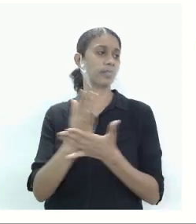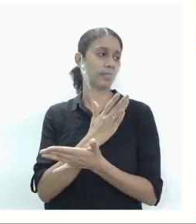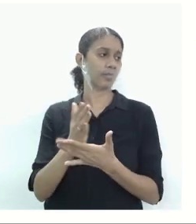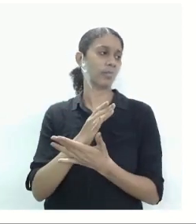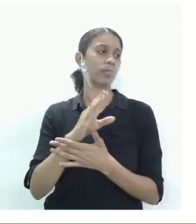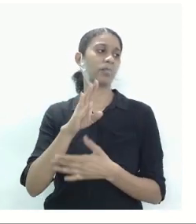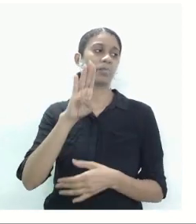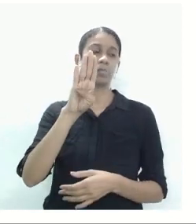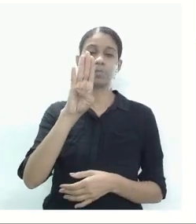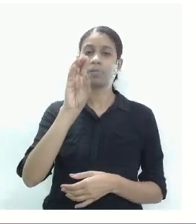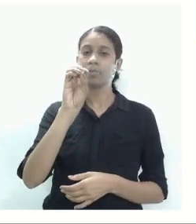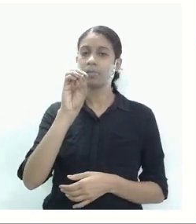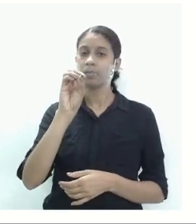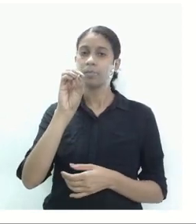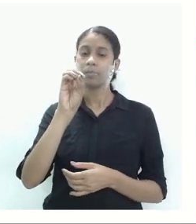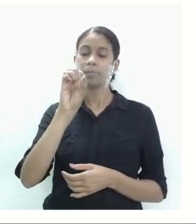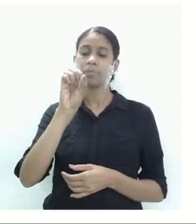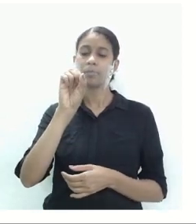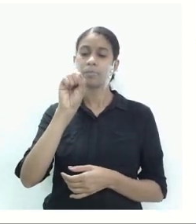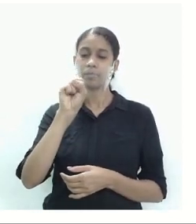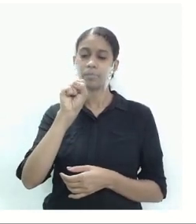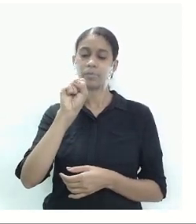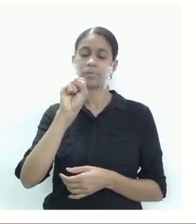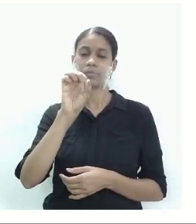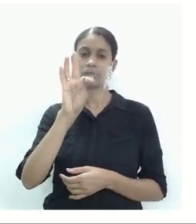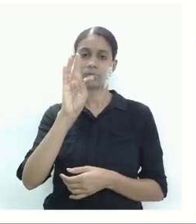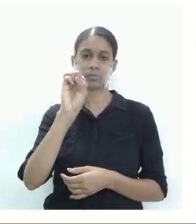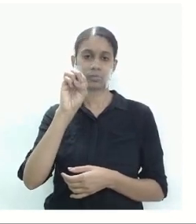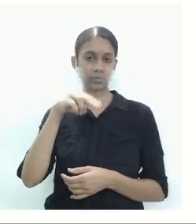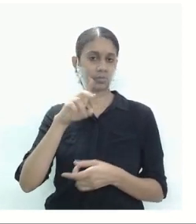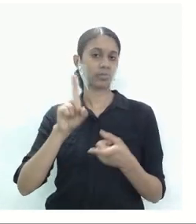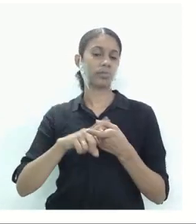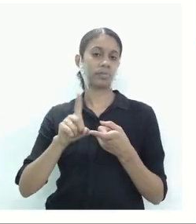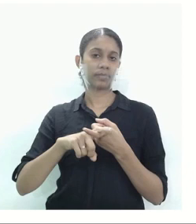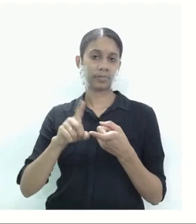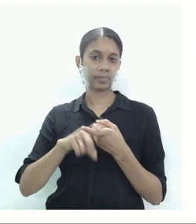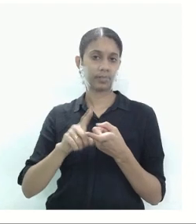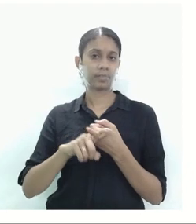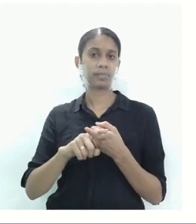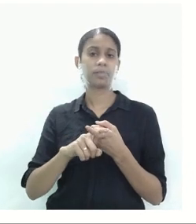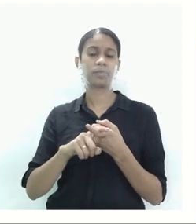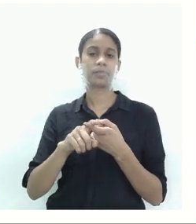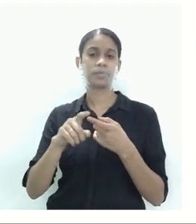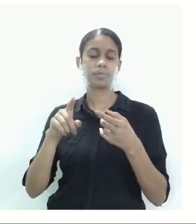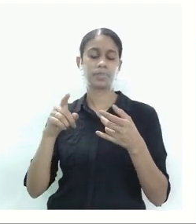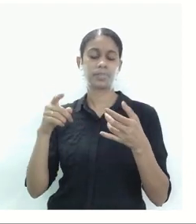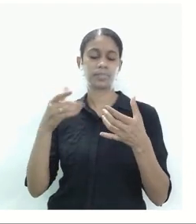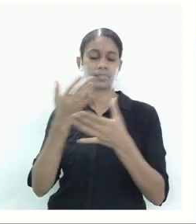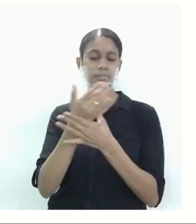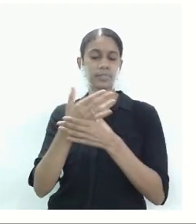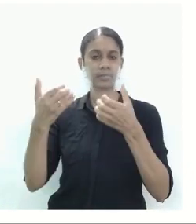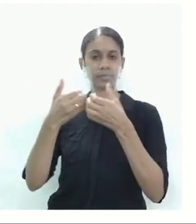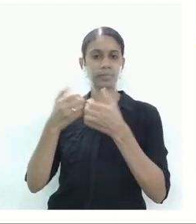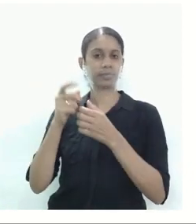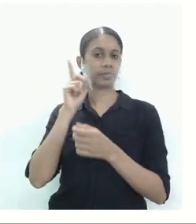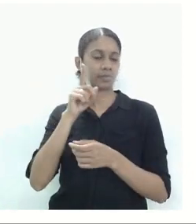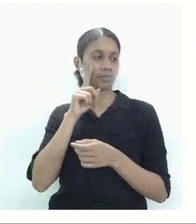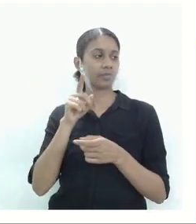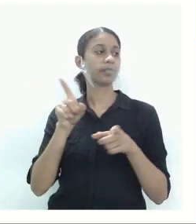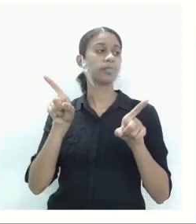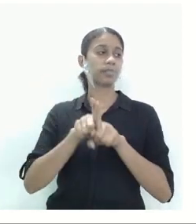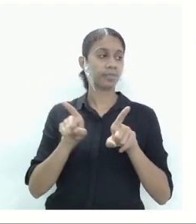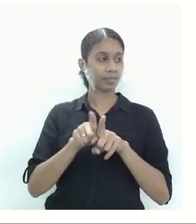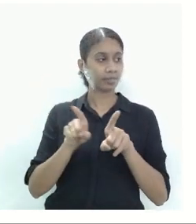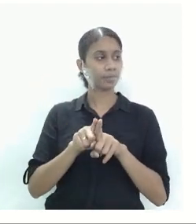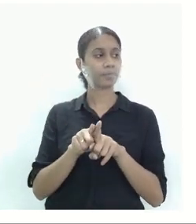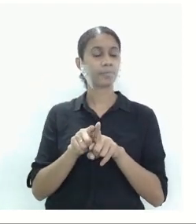Washington Estados Unidos a de Tokaido Tóquio Hokkaido no Japão São Paulo Rio de Janeiro Campinas que está em formação então são